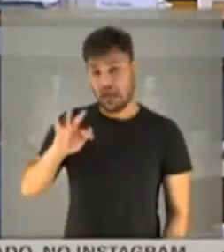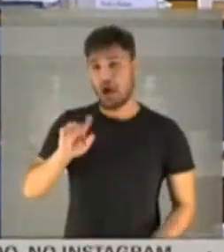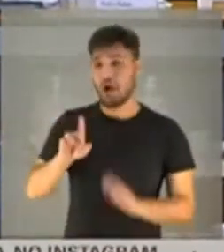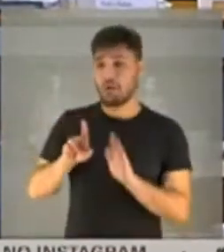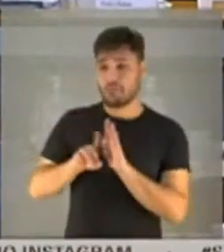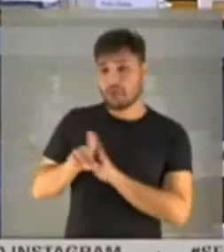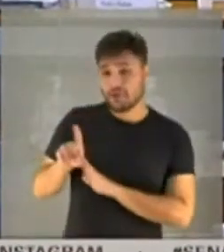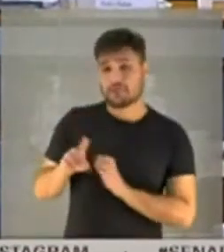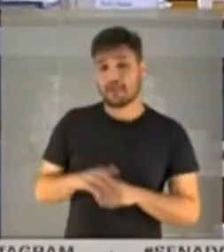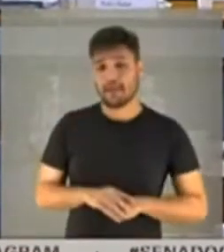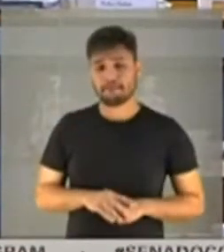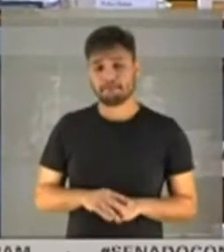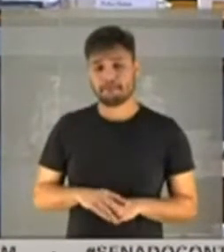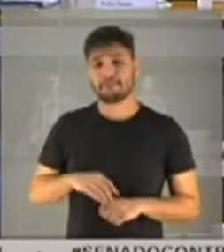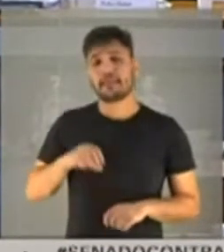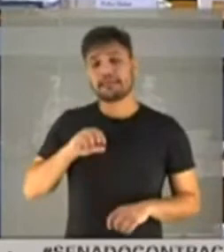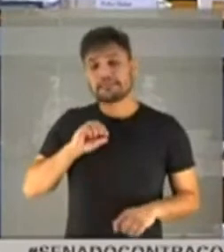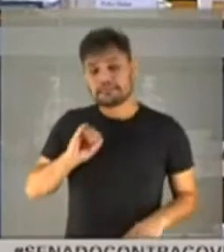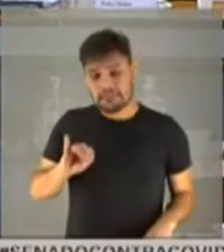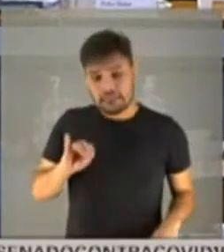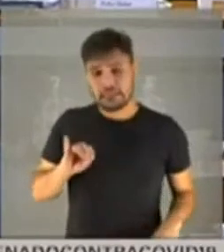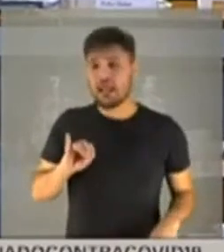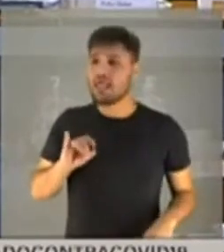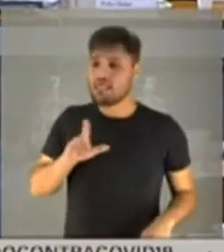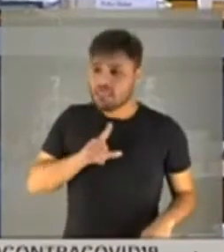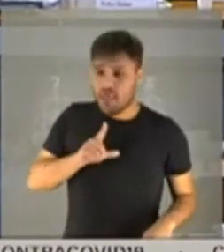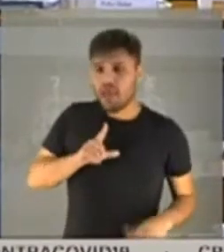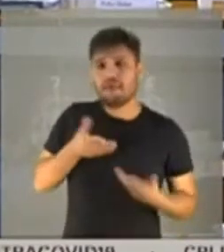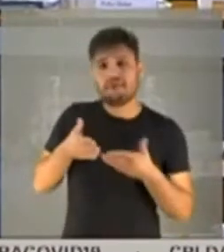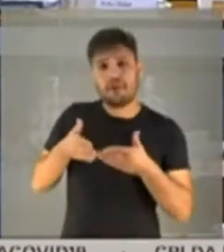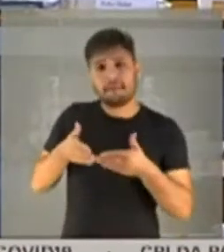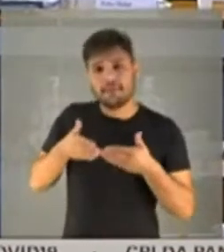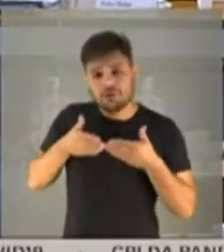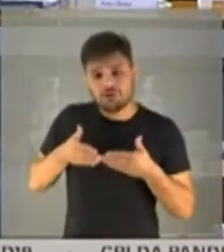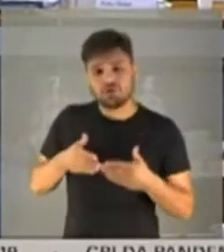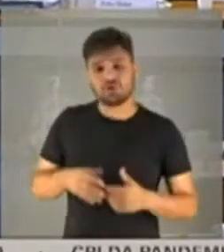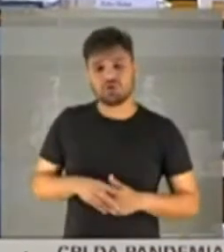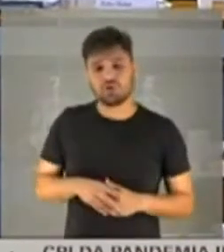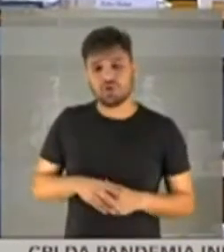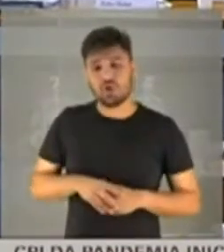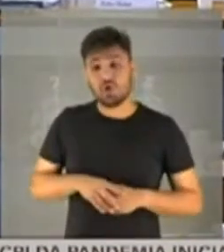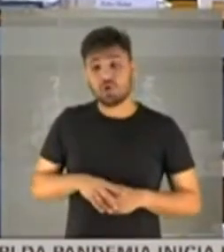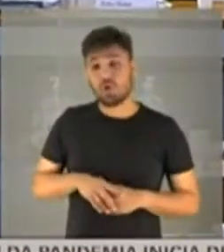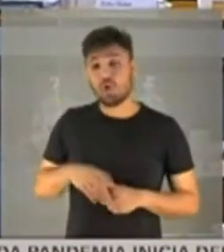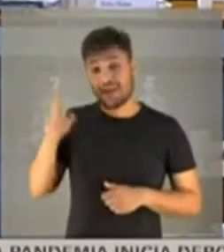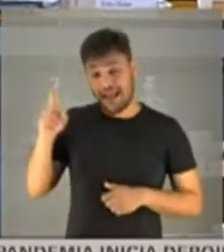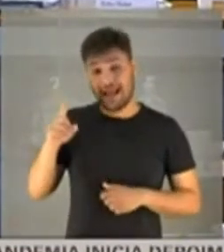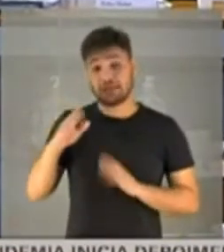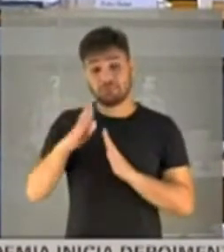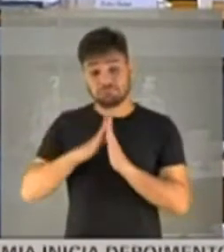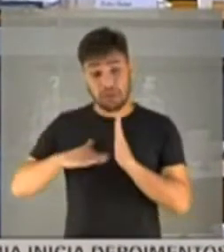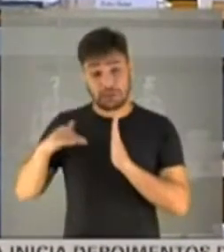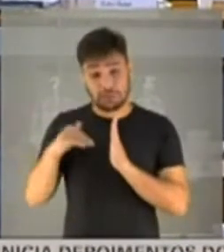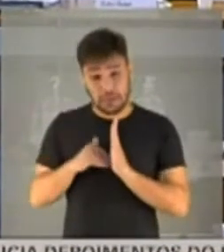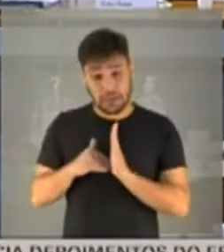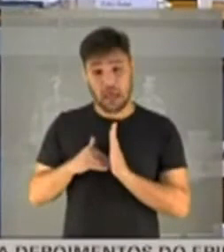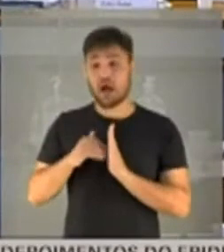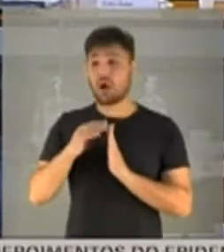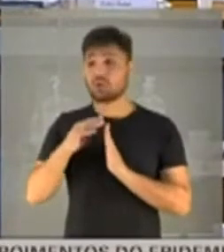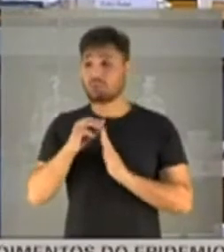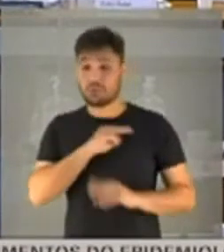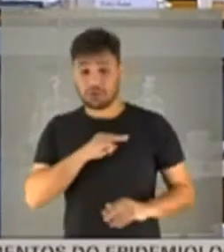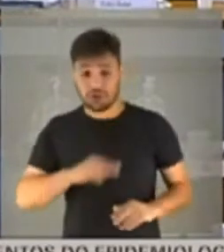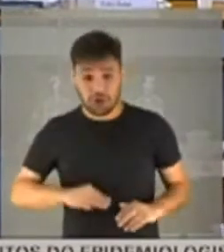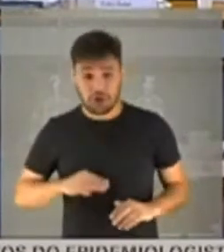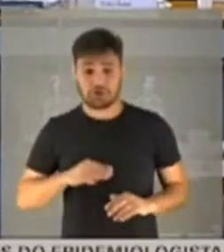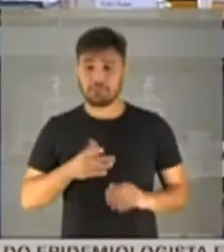se houve algum pedido por parte do Palácio do Planalto ou de ministro, para que